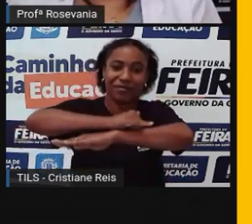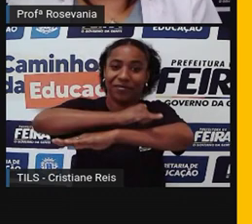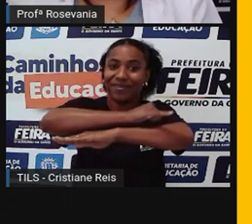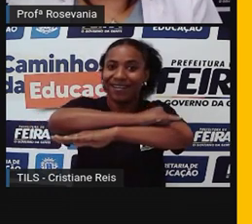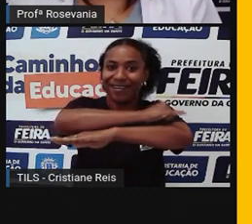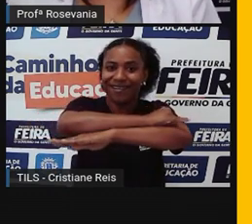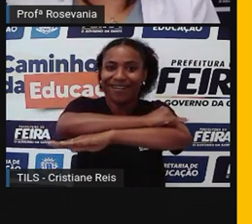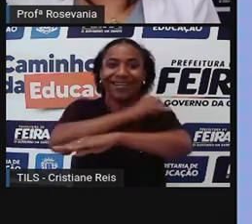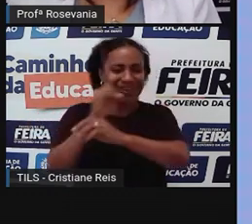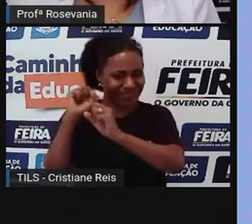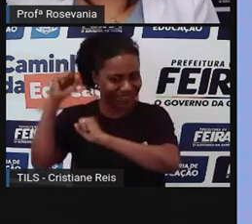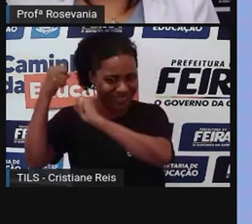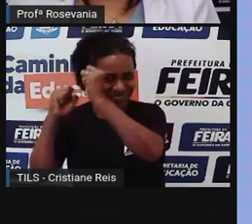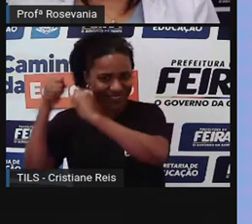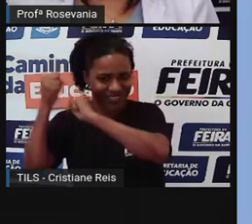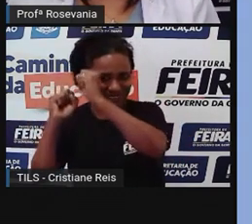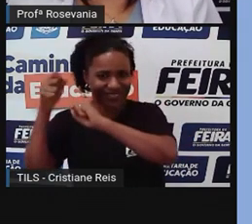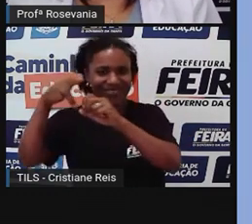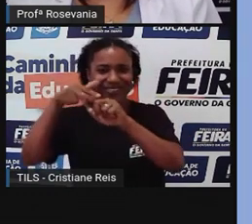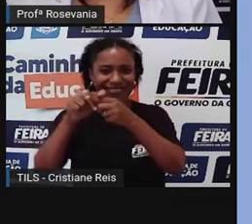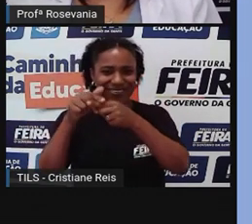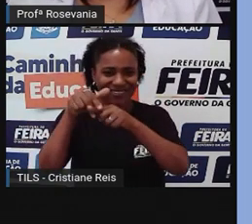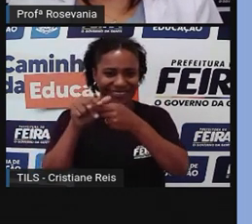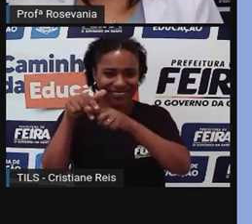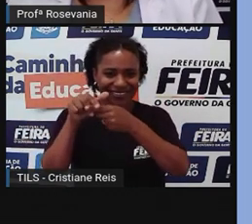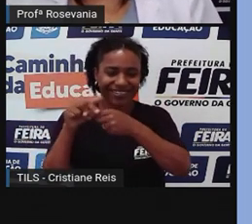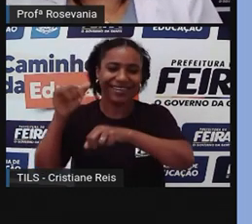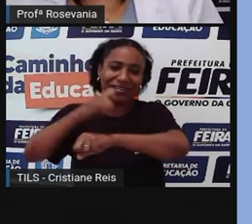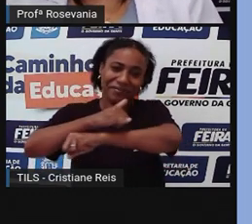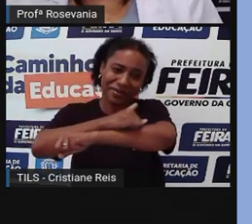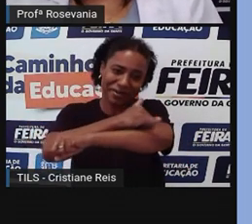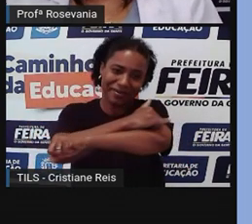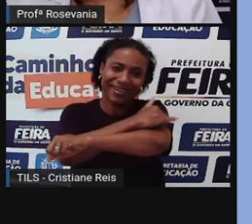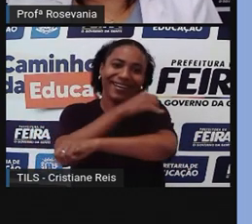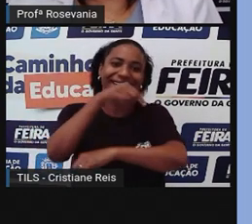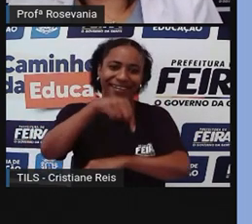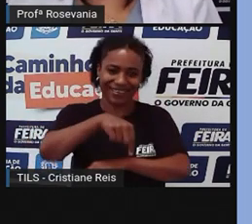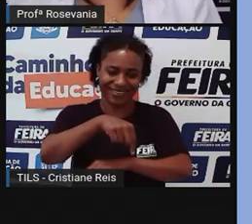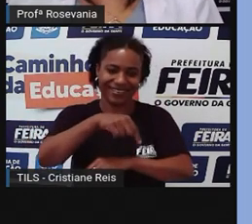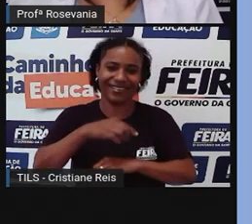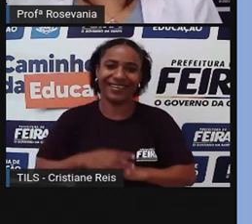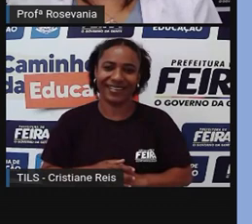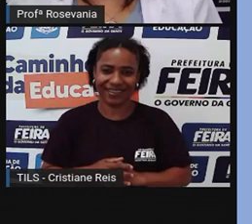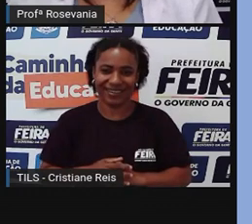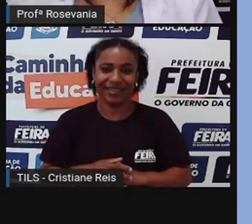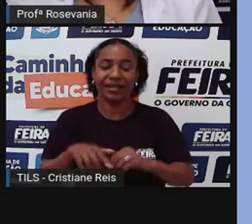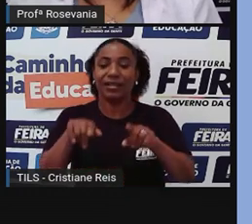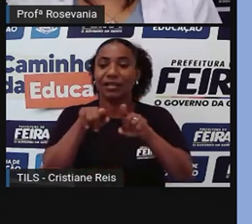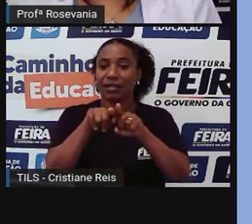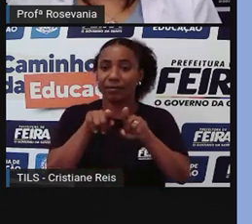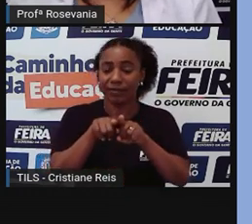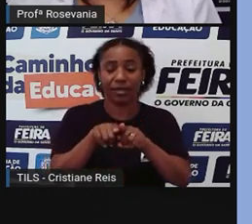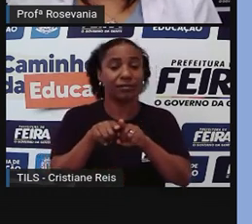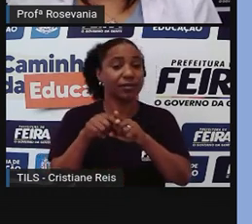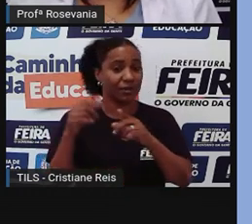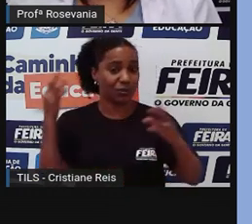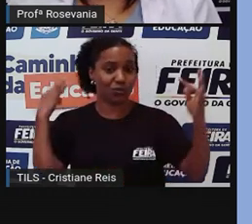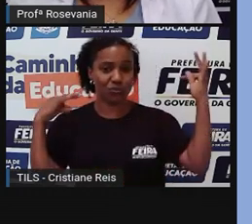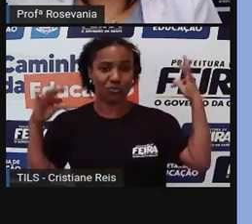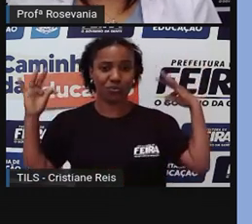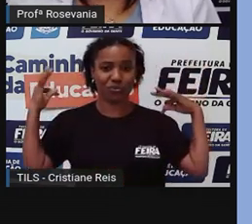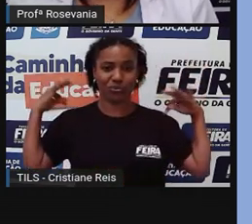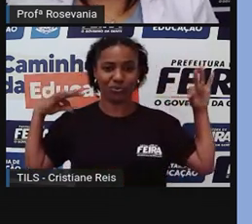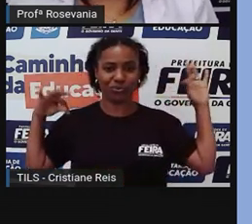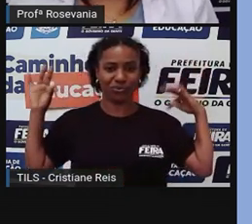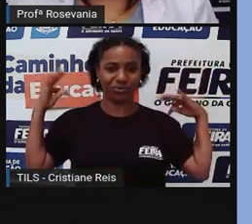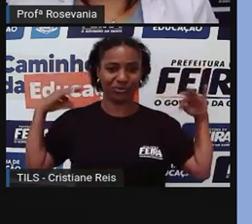avião na nossa cidade. A gente vende de tudo. Tem a questão do turismo, né, que a gente pode visitar alguns